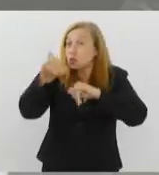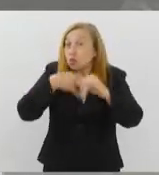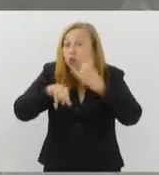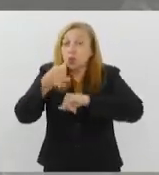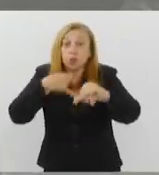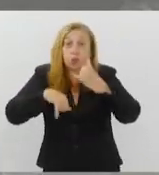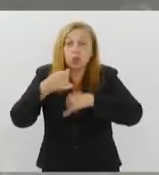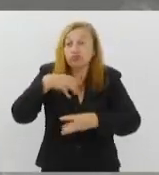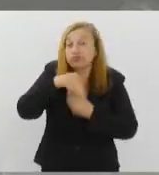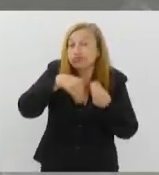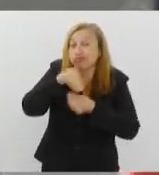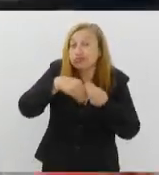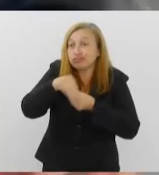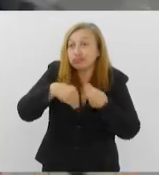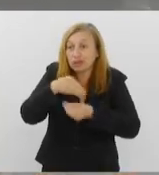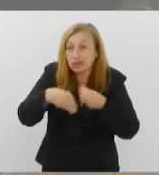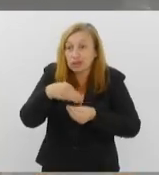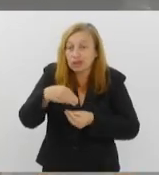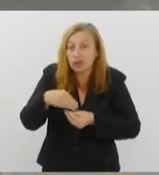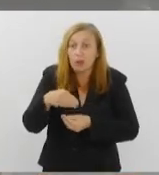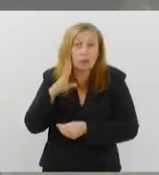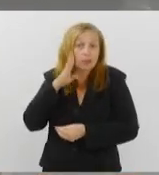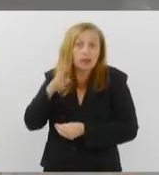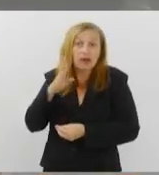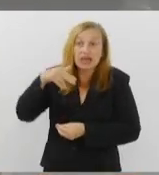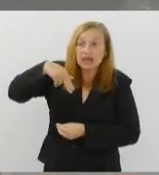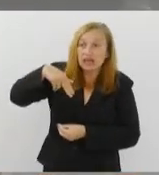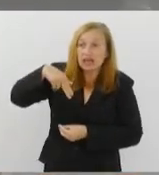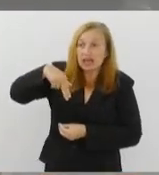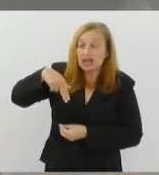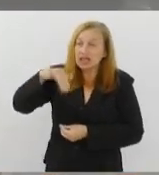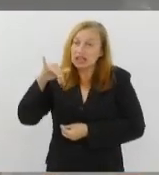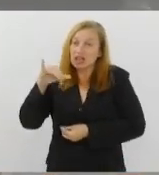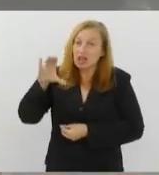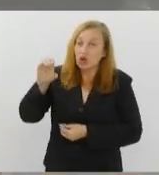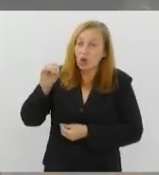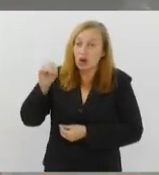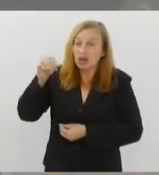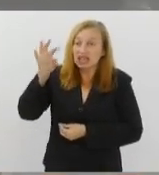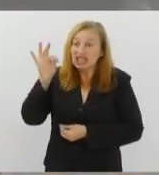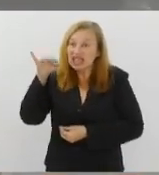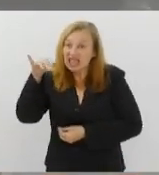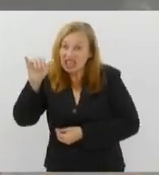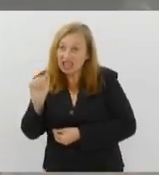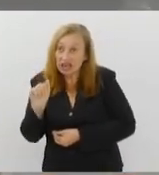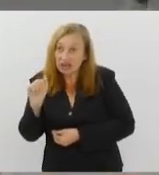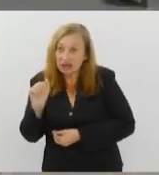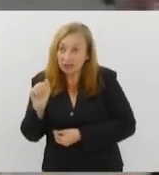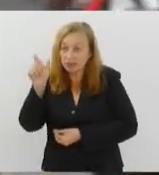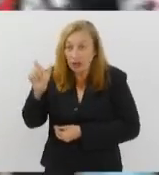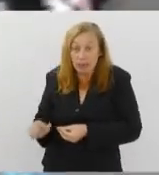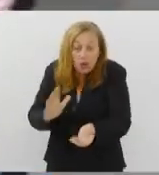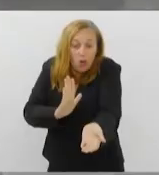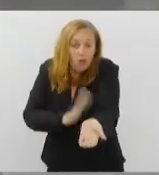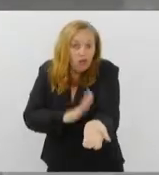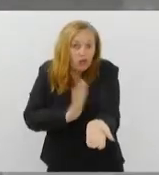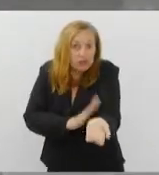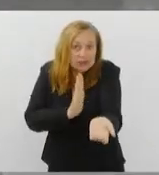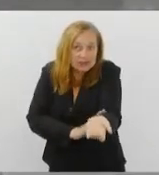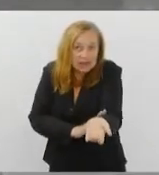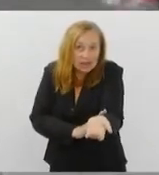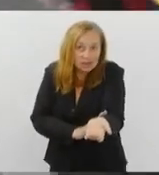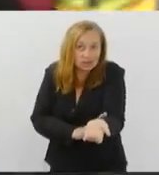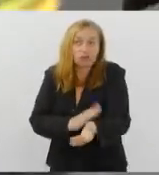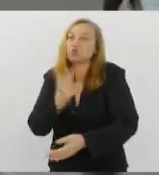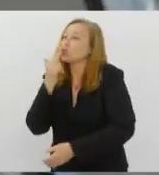sendo que um dos principais é a nicotina. Por que tem nicotina? Porque nicotina é o que torna a pessoa dependente química do